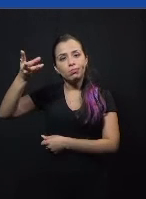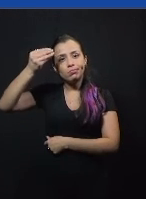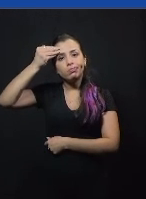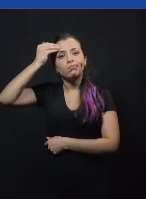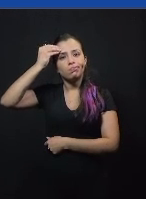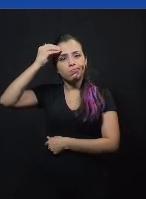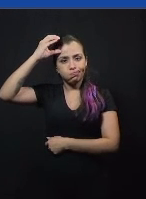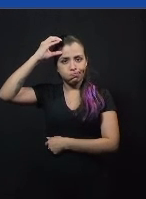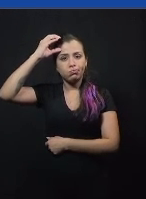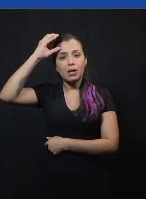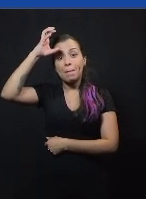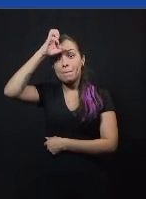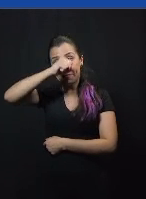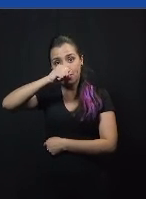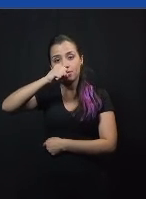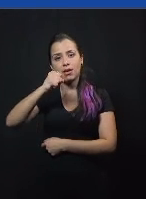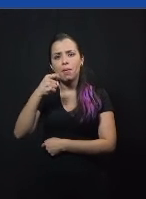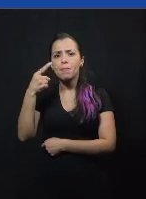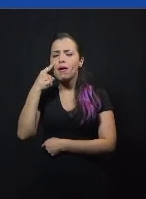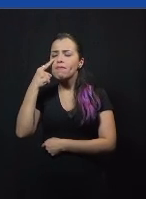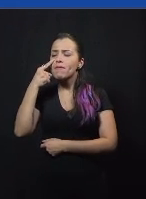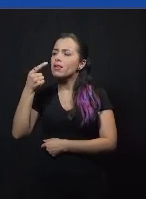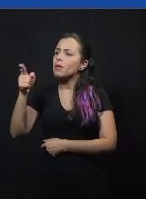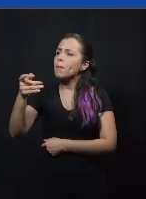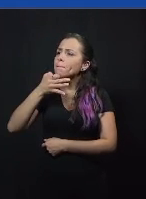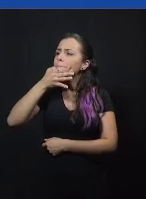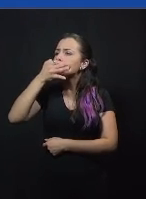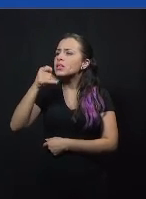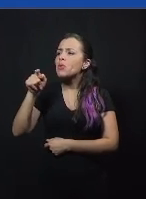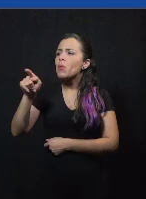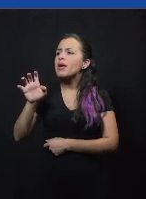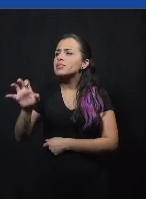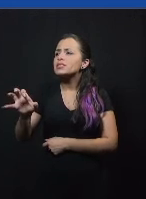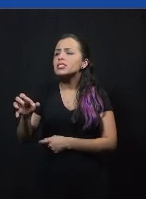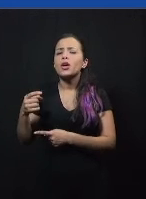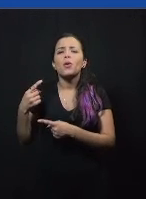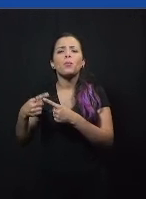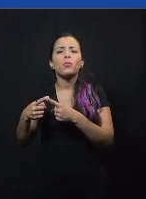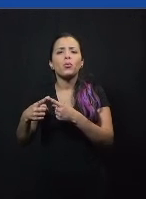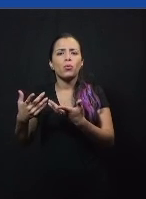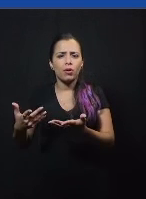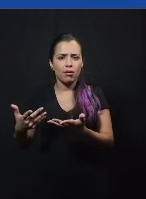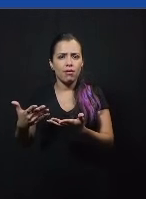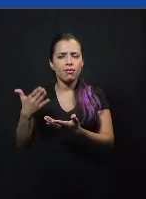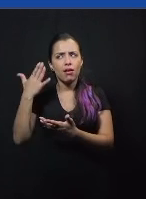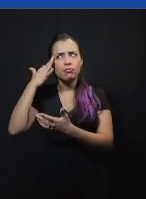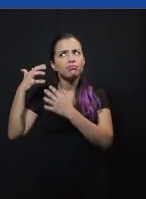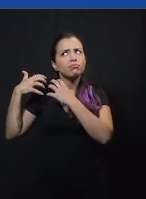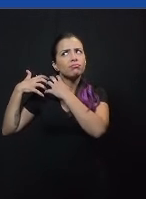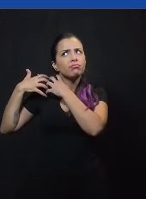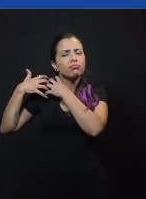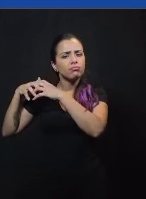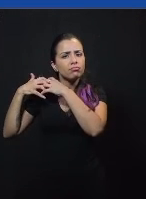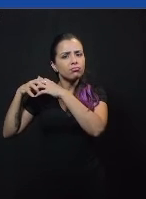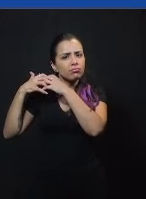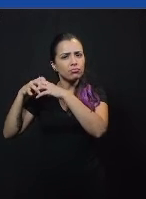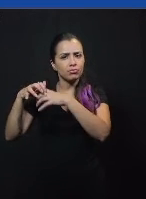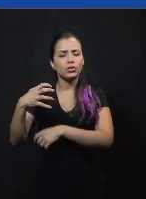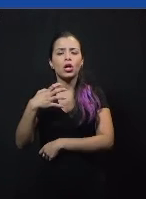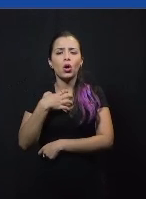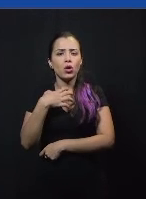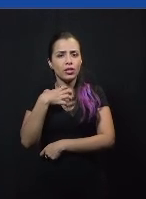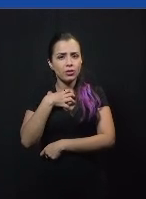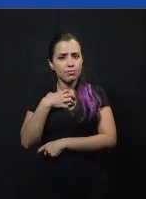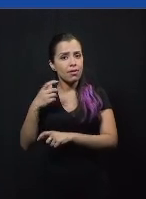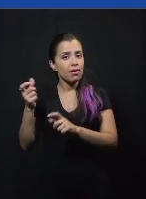pensar como é que aquela pessoa chegou naquela conclusão qual foi a experiência de vida quais são os argumentos quais são as evidências que podem ser usadas para chegar